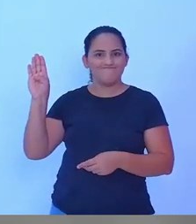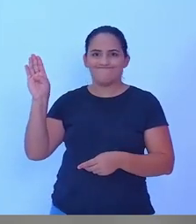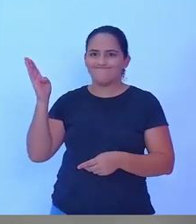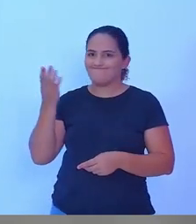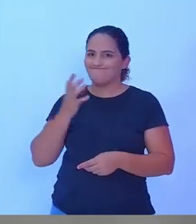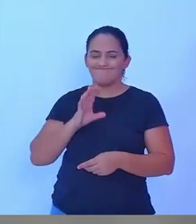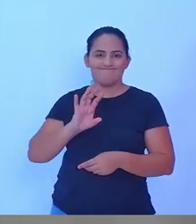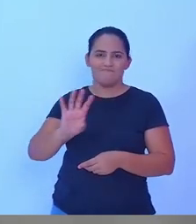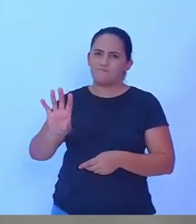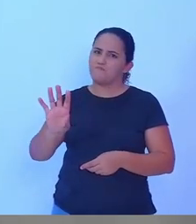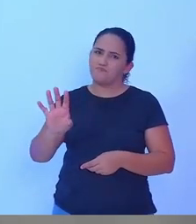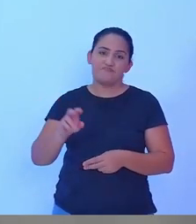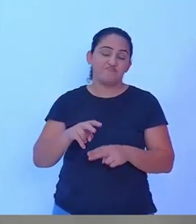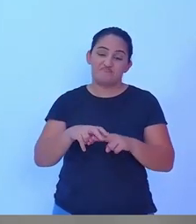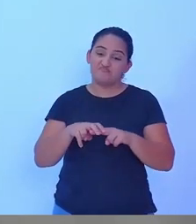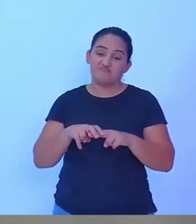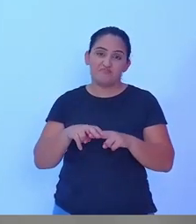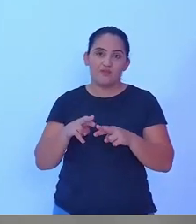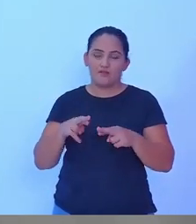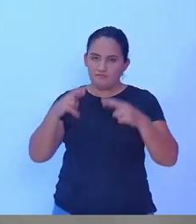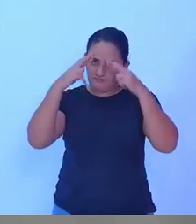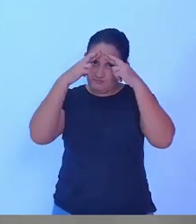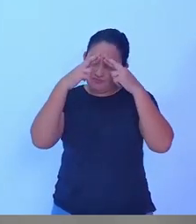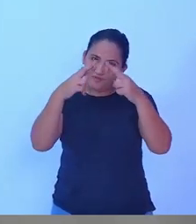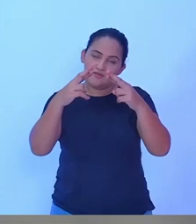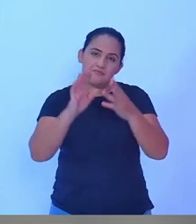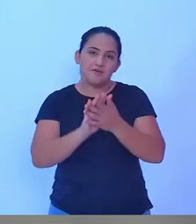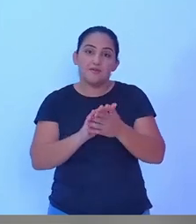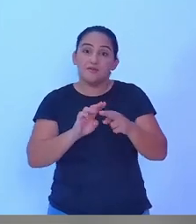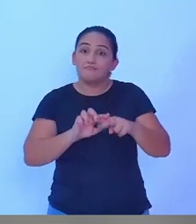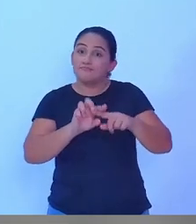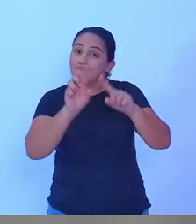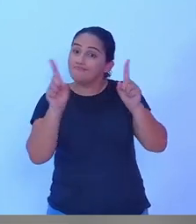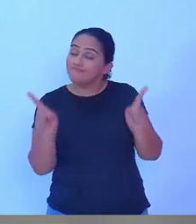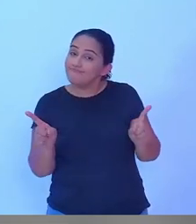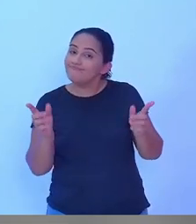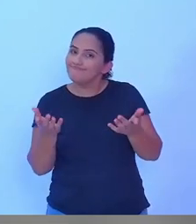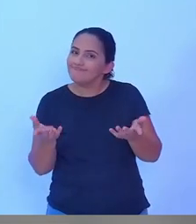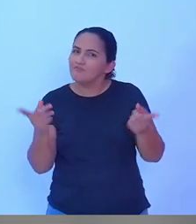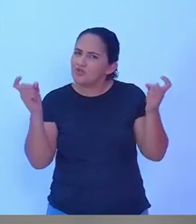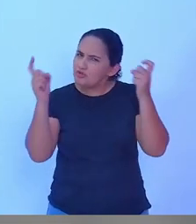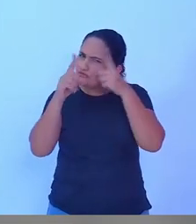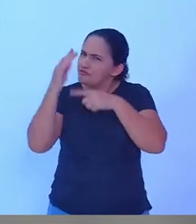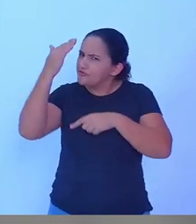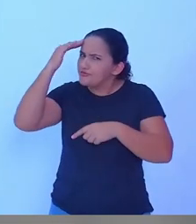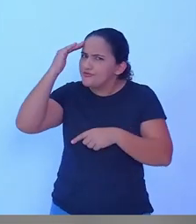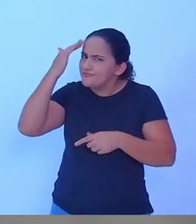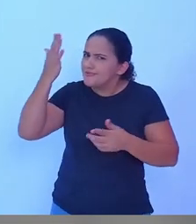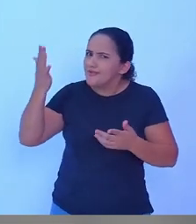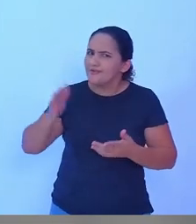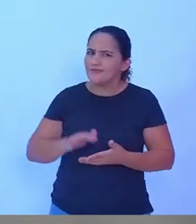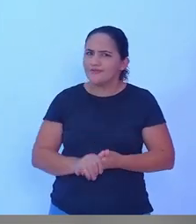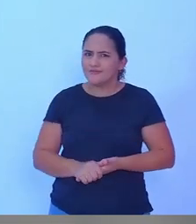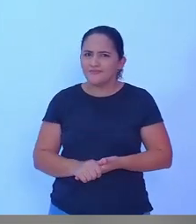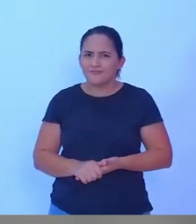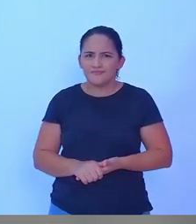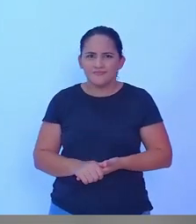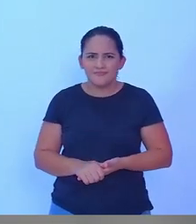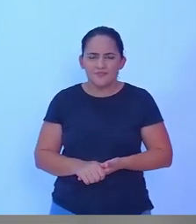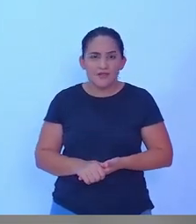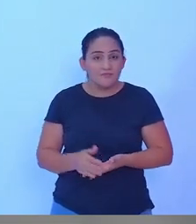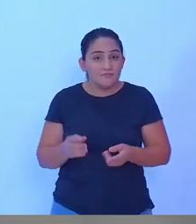seus motivos. Respeitamos, mas é difícil de entender porque seria uma